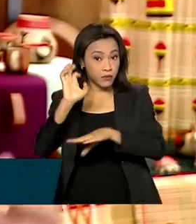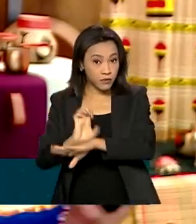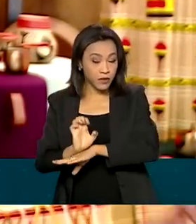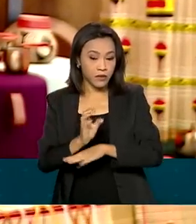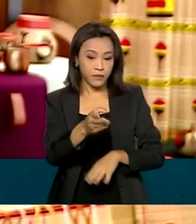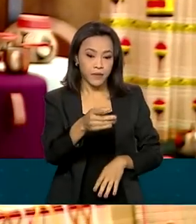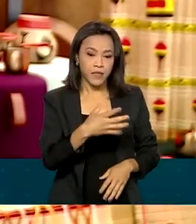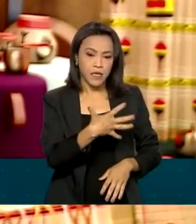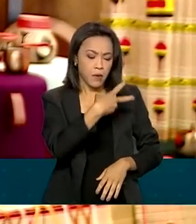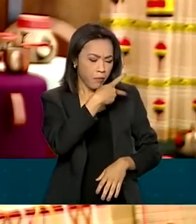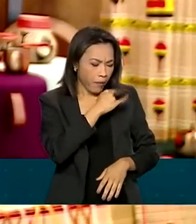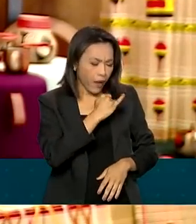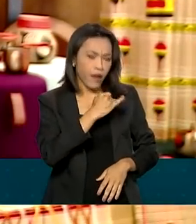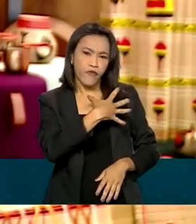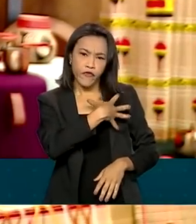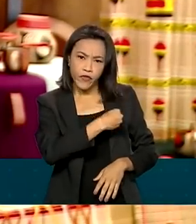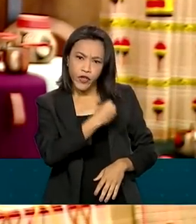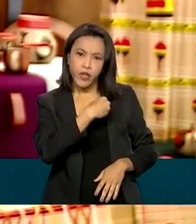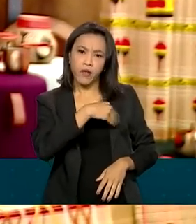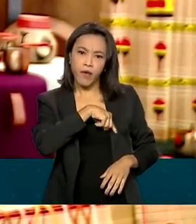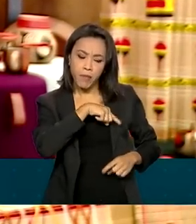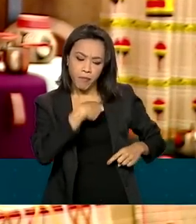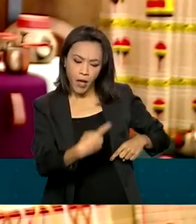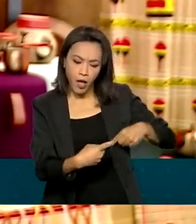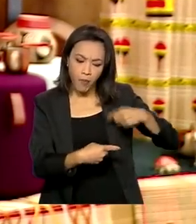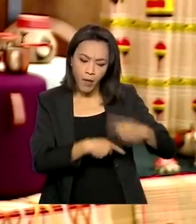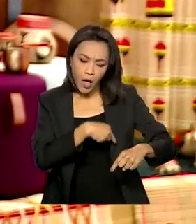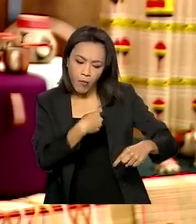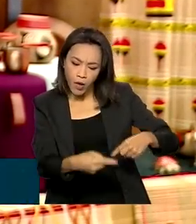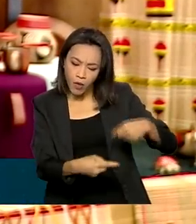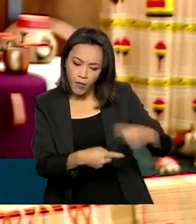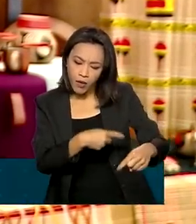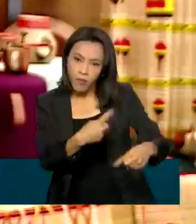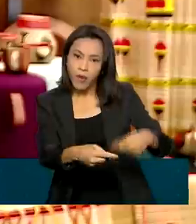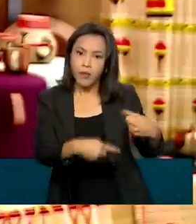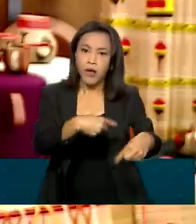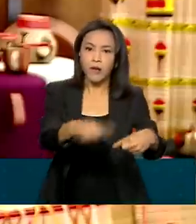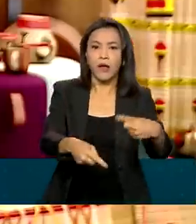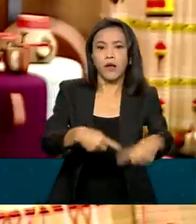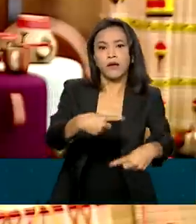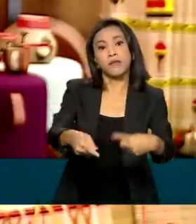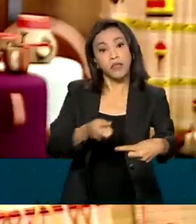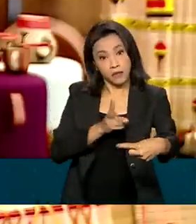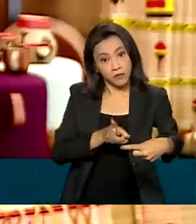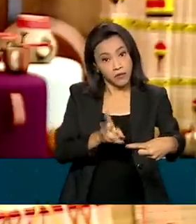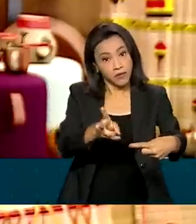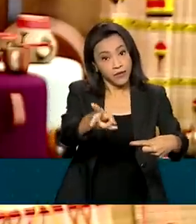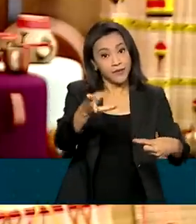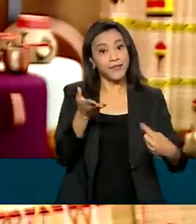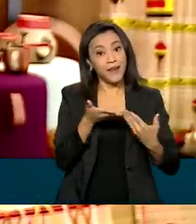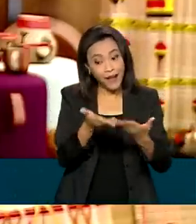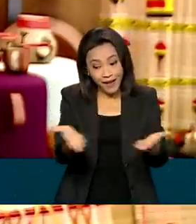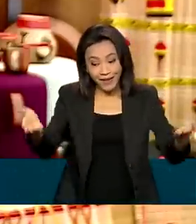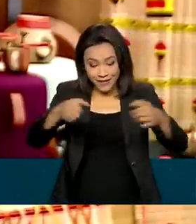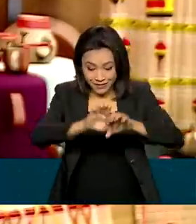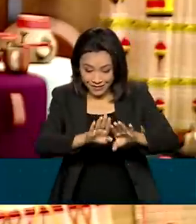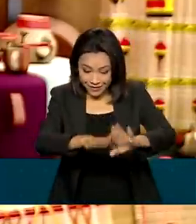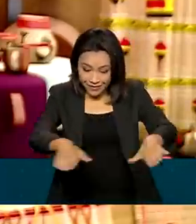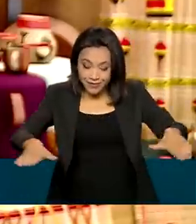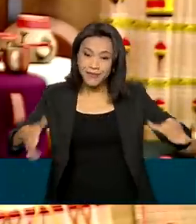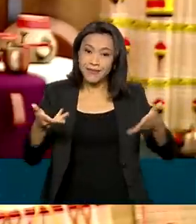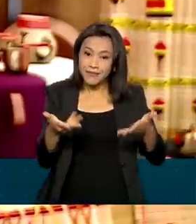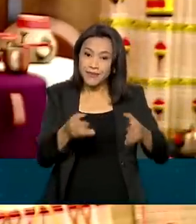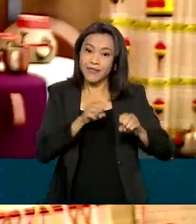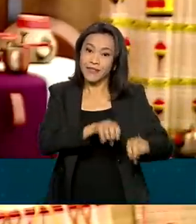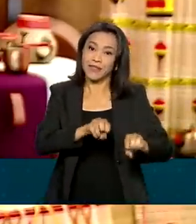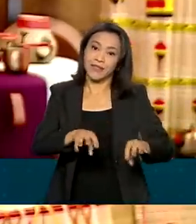de pai para filha, assim vai. E assim a gente vai continuar repassando para as crianças. É uma